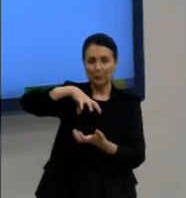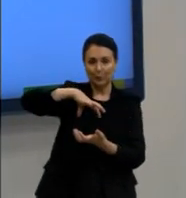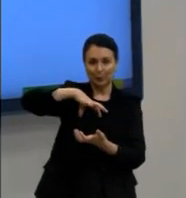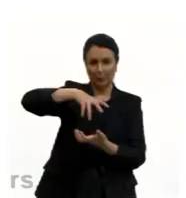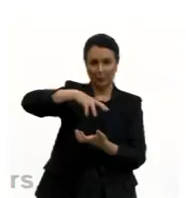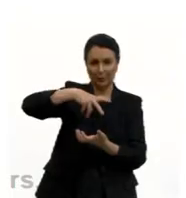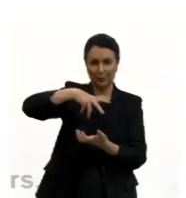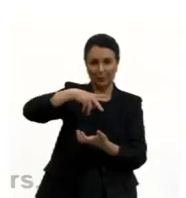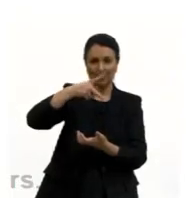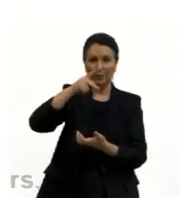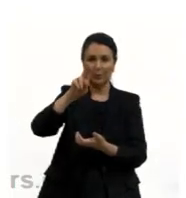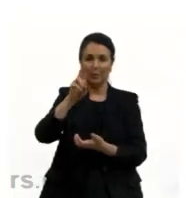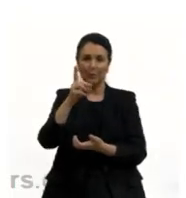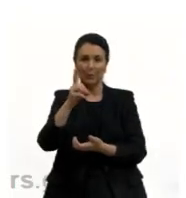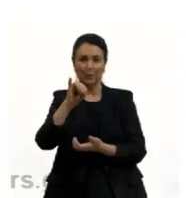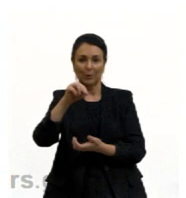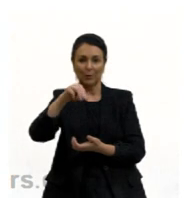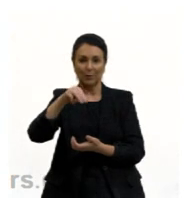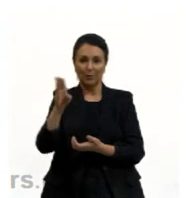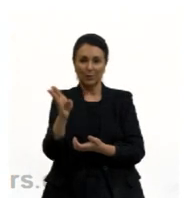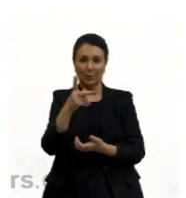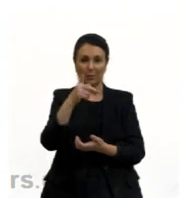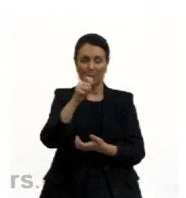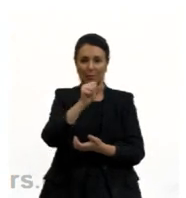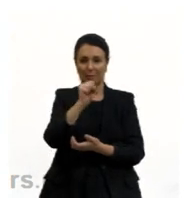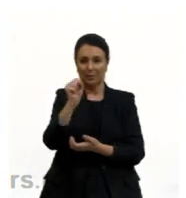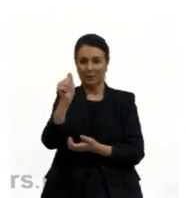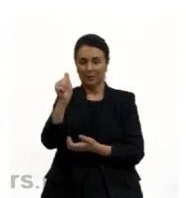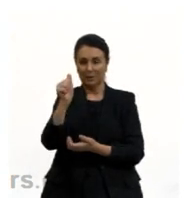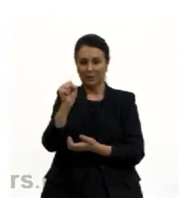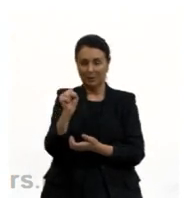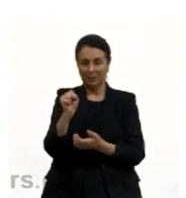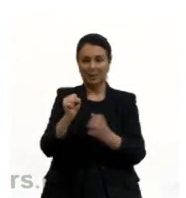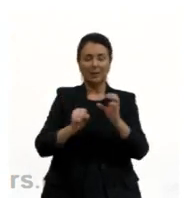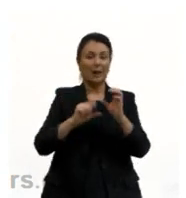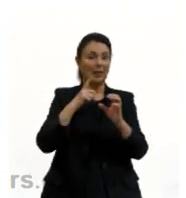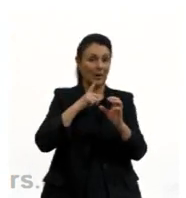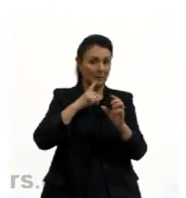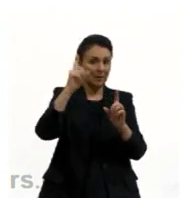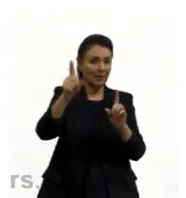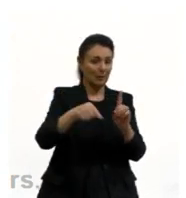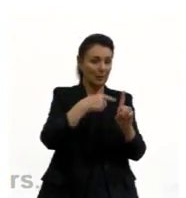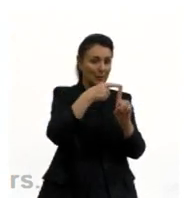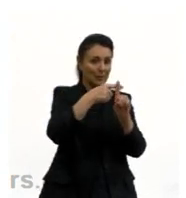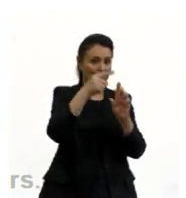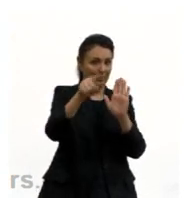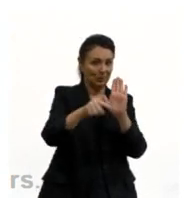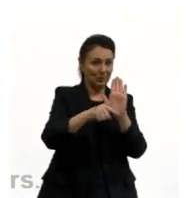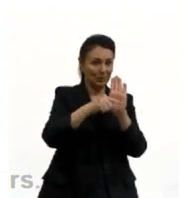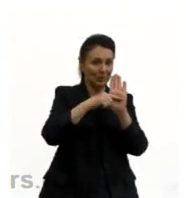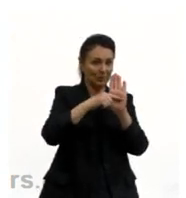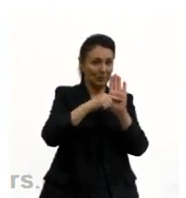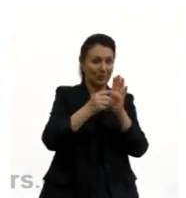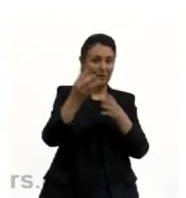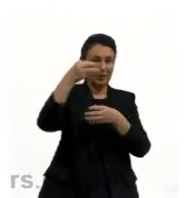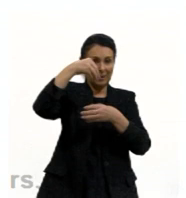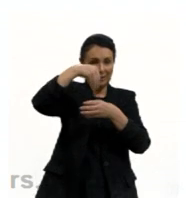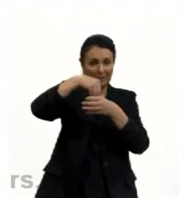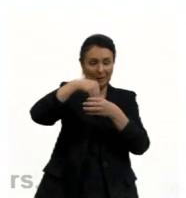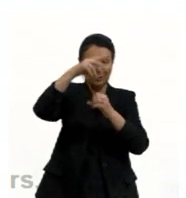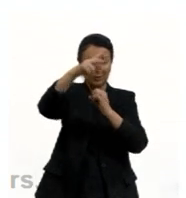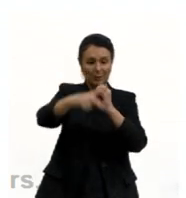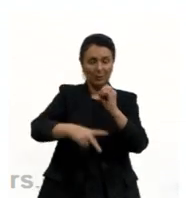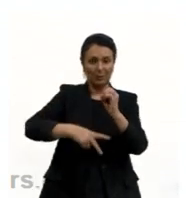essa característica aí de ser a carga positiva e os elétrons, a carga negativa, incrustado nos prótons.